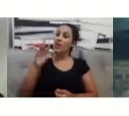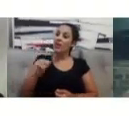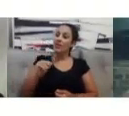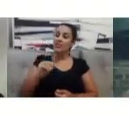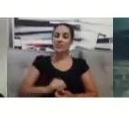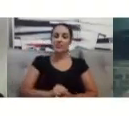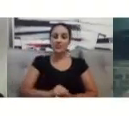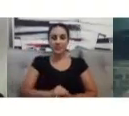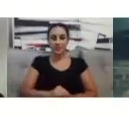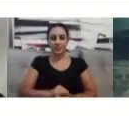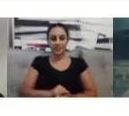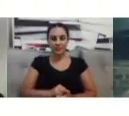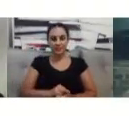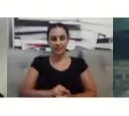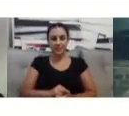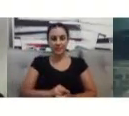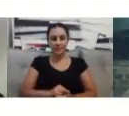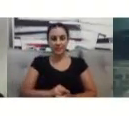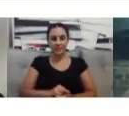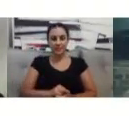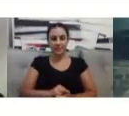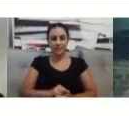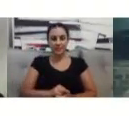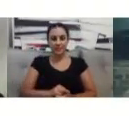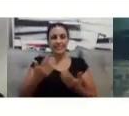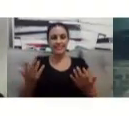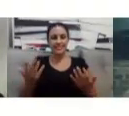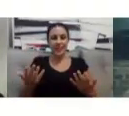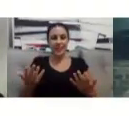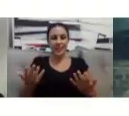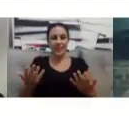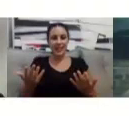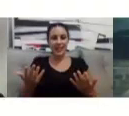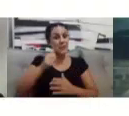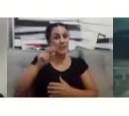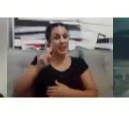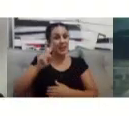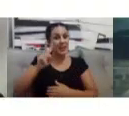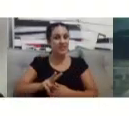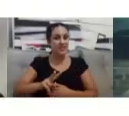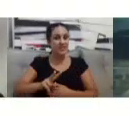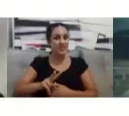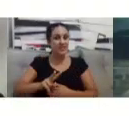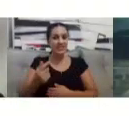Tudo bem? É a primeira vez que eu faço o curso técnico no IFES.